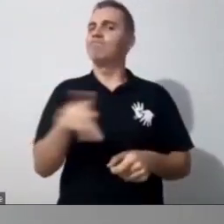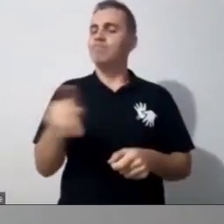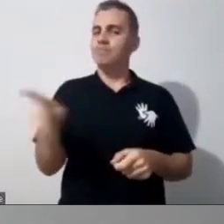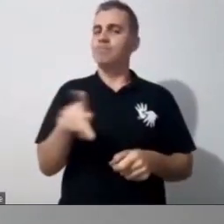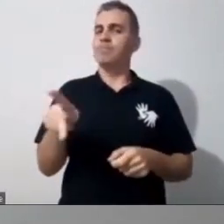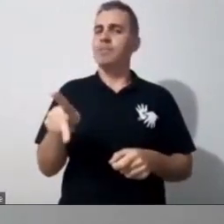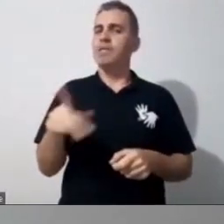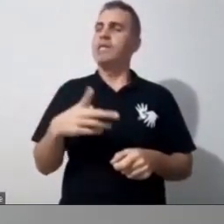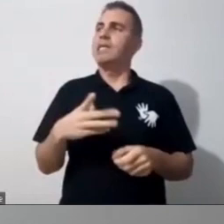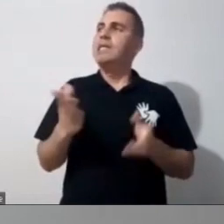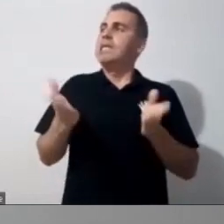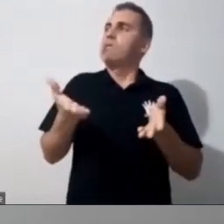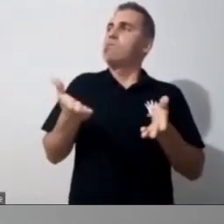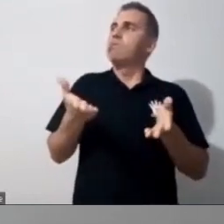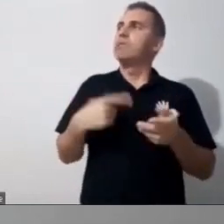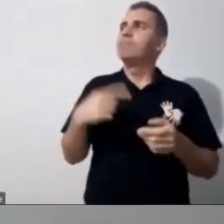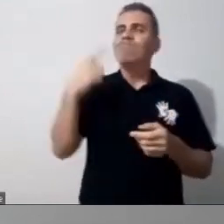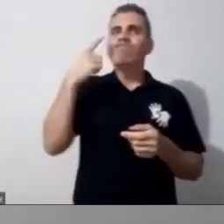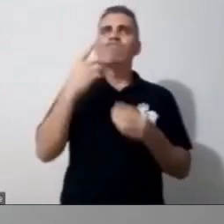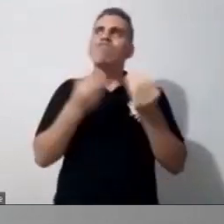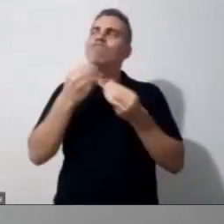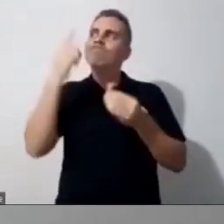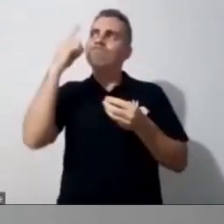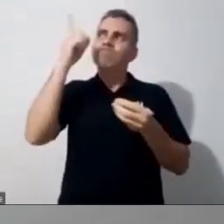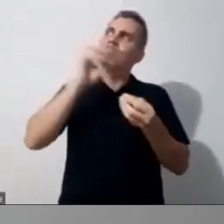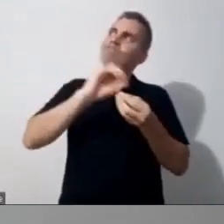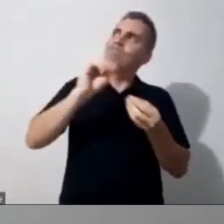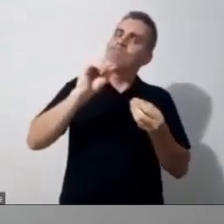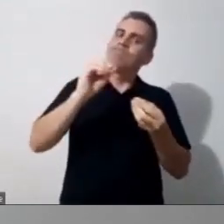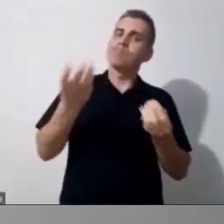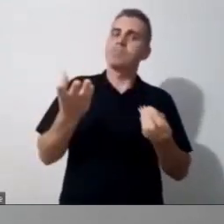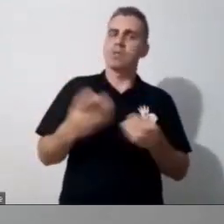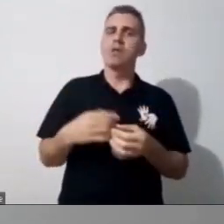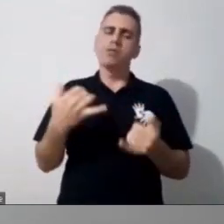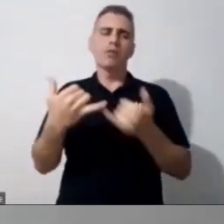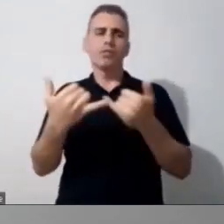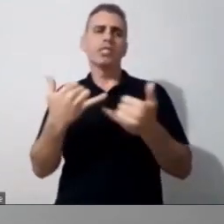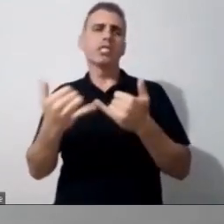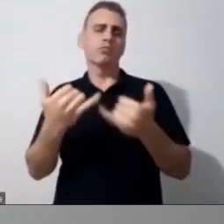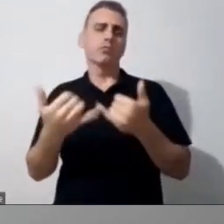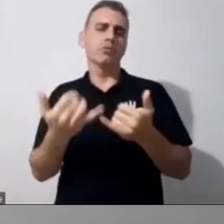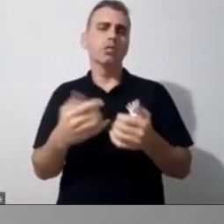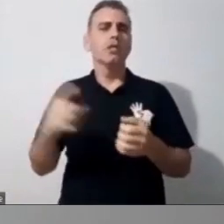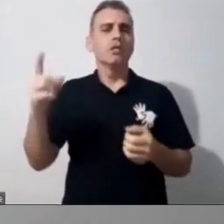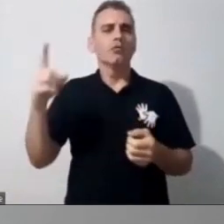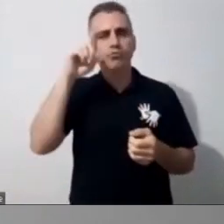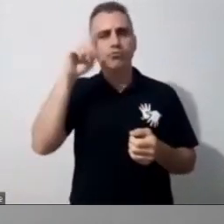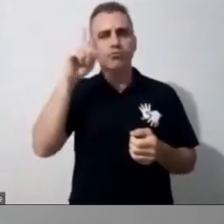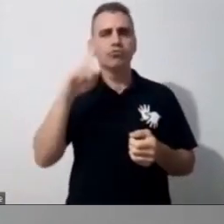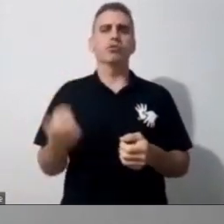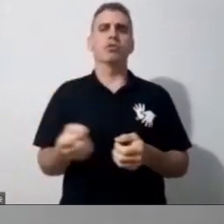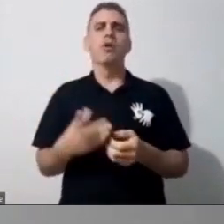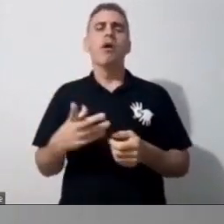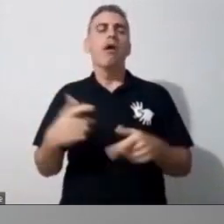que eu tenho que usar as palavrinhas, por exemplo, lá. Eu vou dar exemplo, certo, do nosso dia a dia. Ah, eu vou trabalhar, Deise,